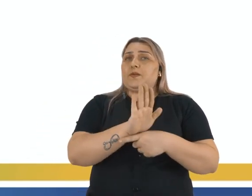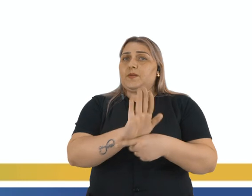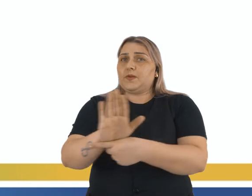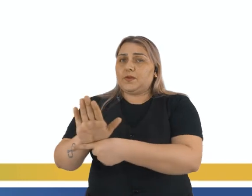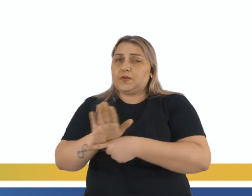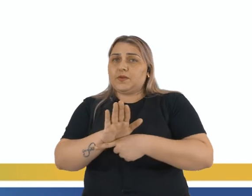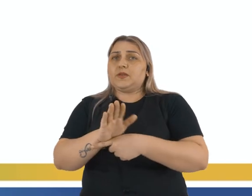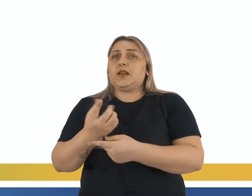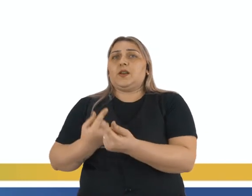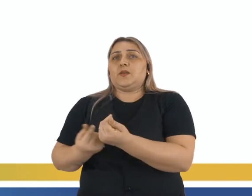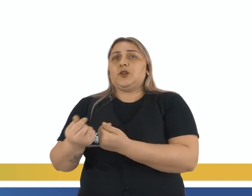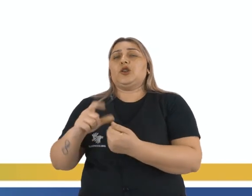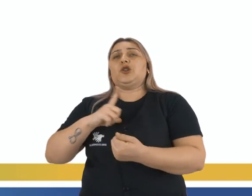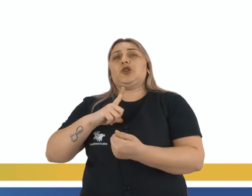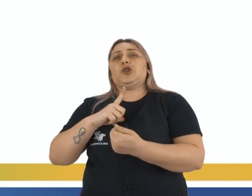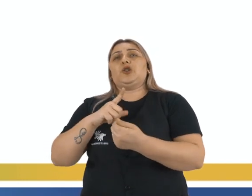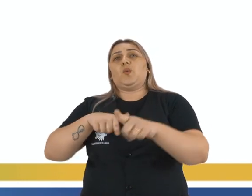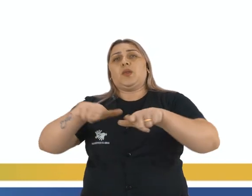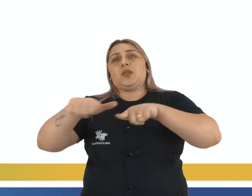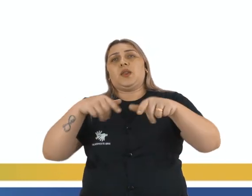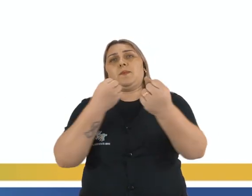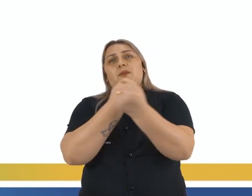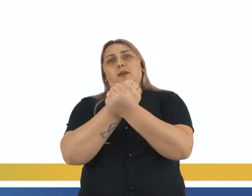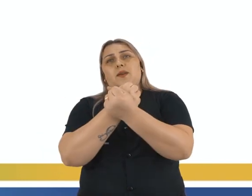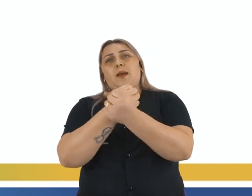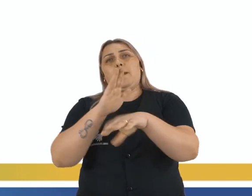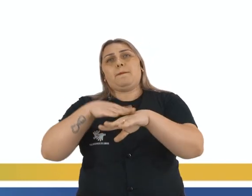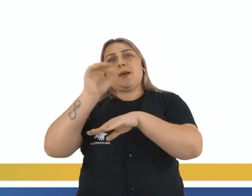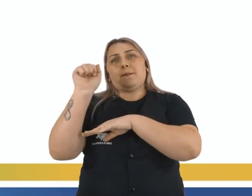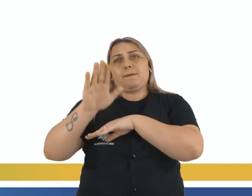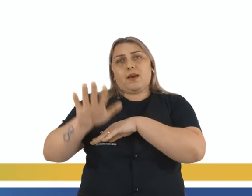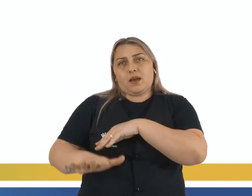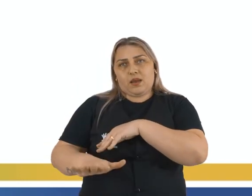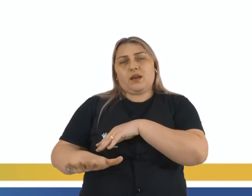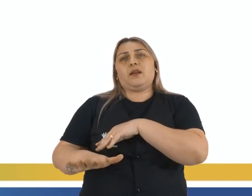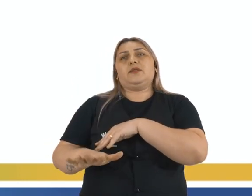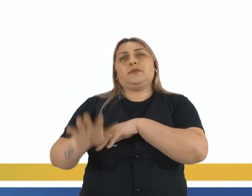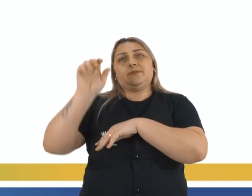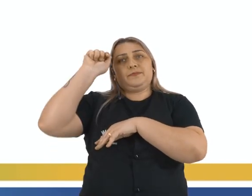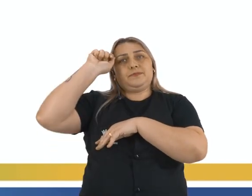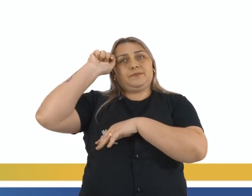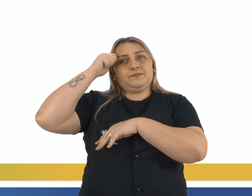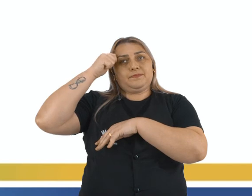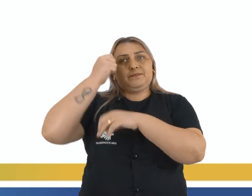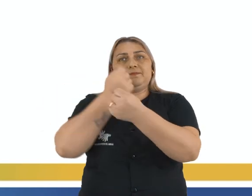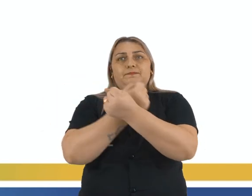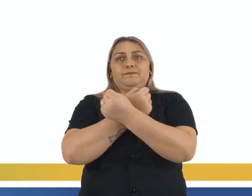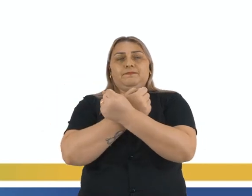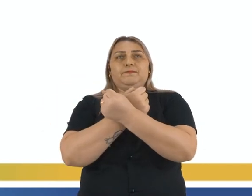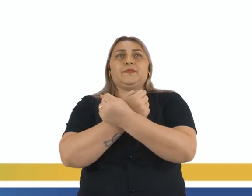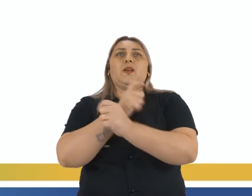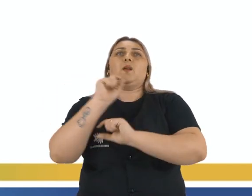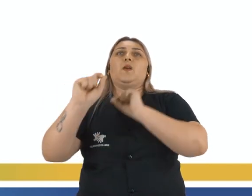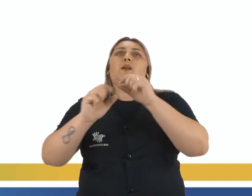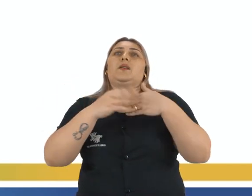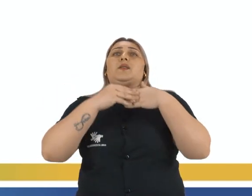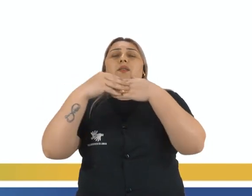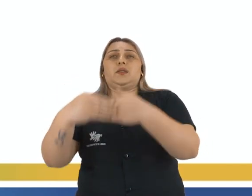esse sistema econômico, tinha mão de obra escrava, que era mais barata, né, e escravos africanos. O que nos leva